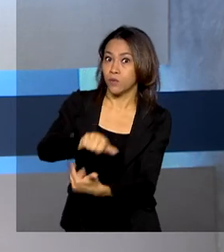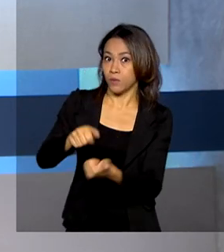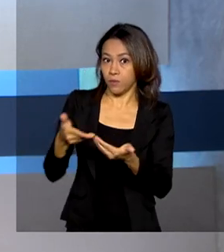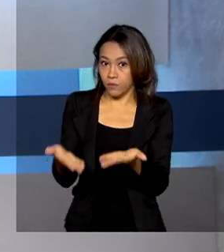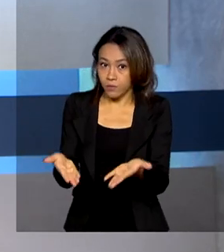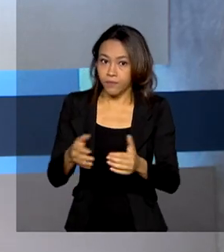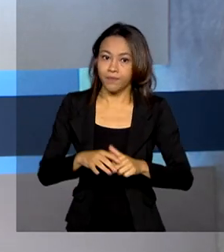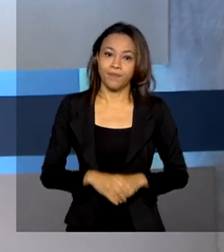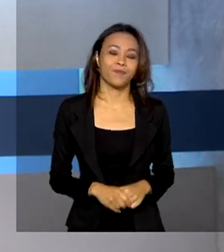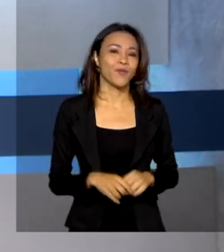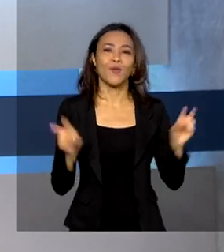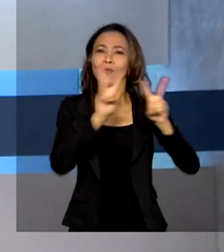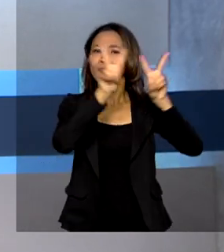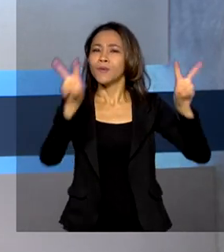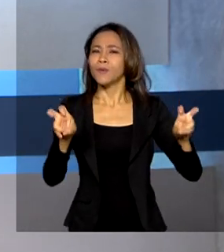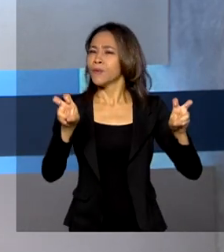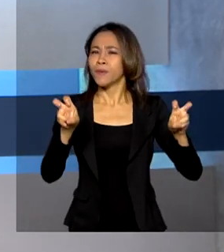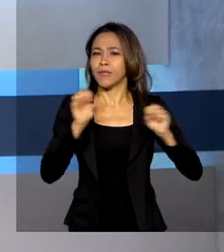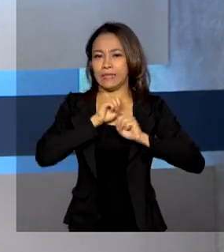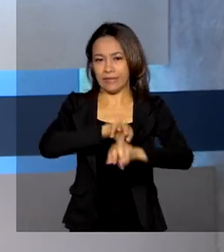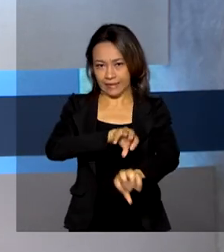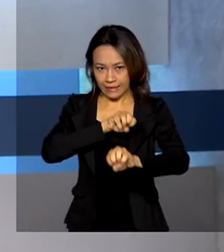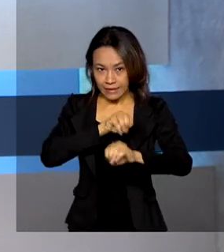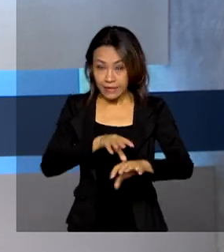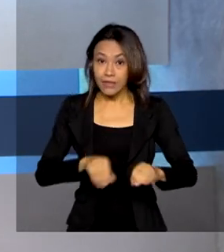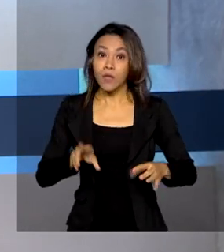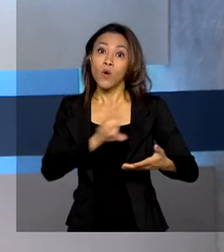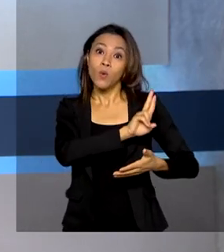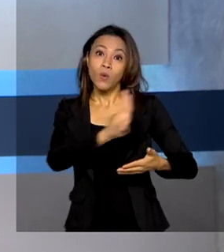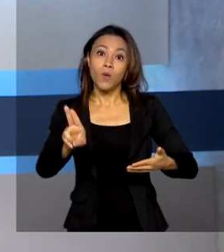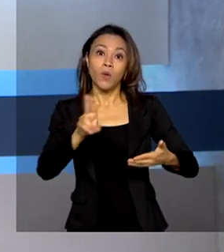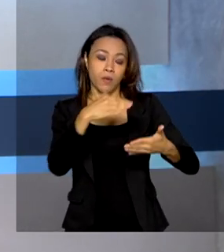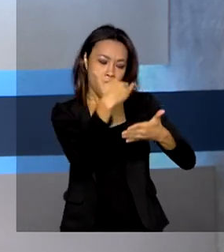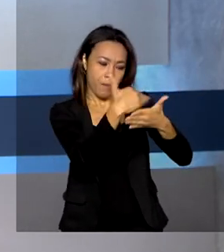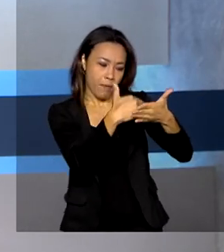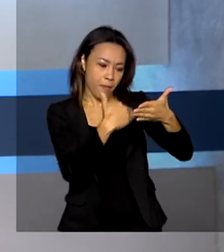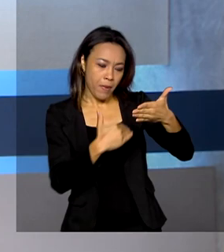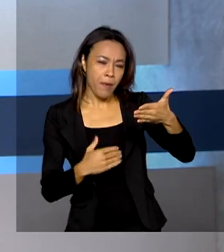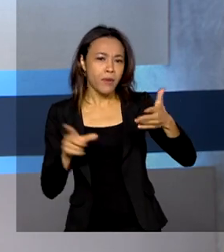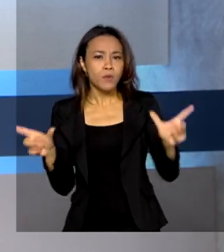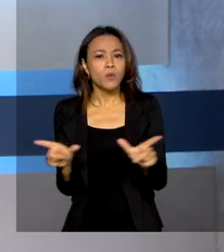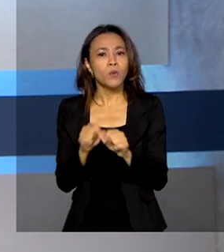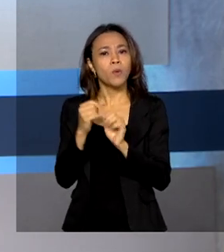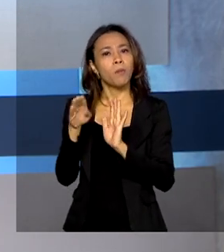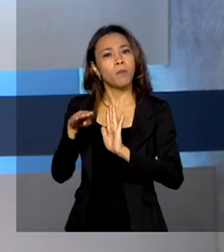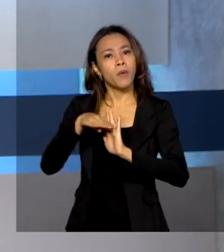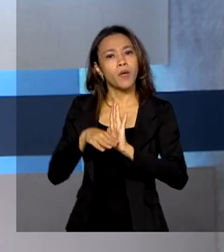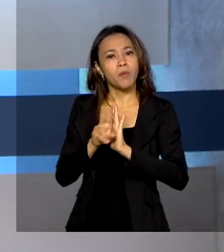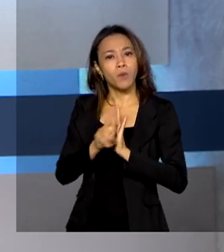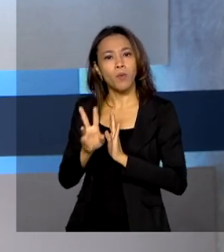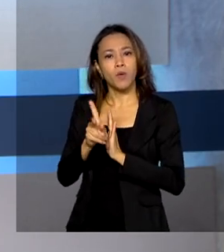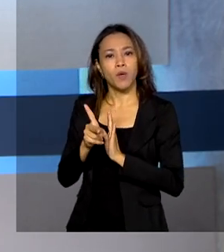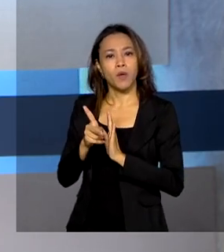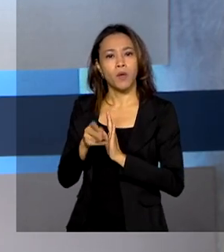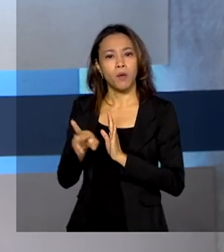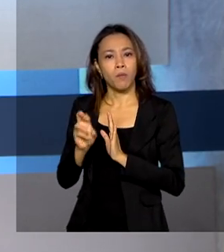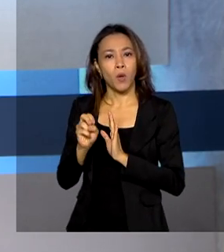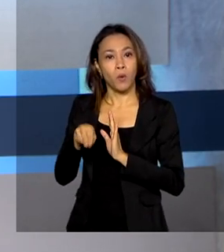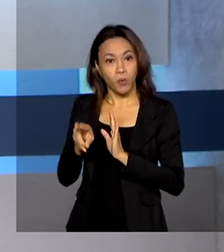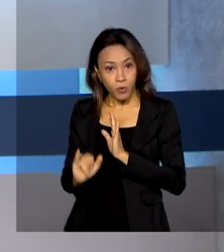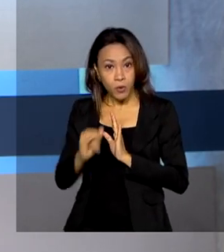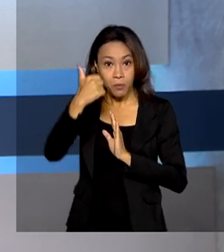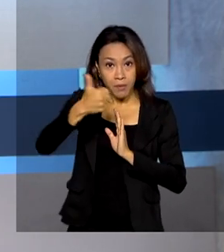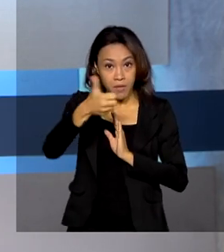Nosso assunto agora é educação. A lista de espera do programa Universidade para Todos, o Prouni, do primeiro semestre de